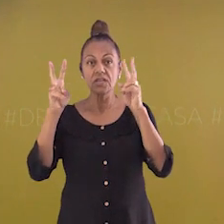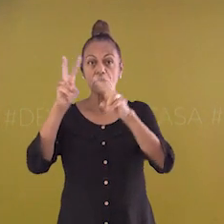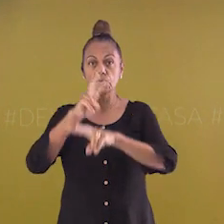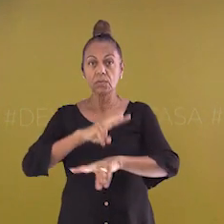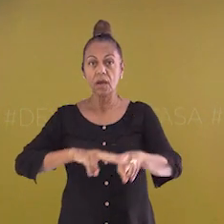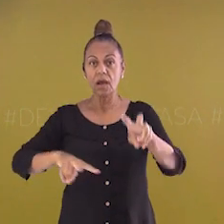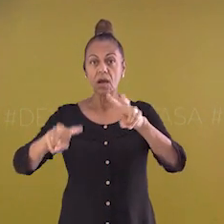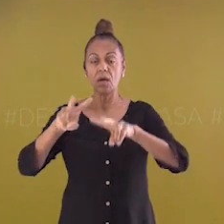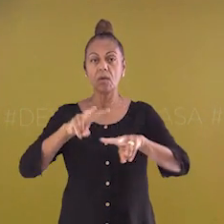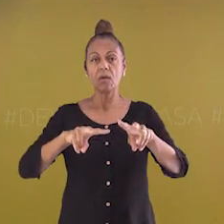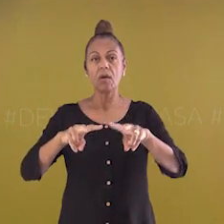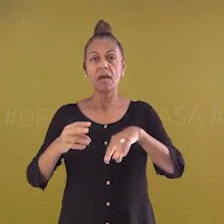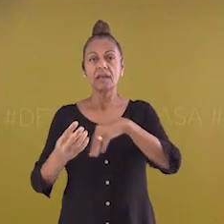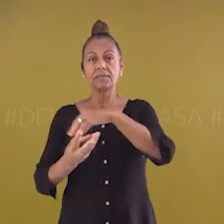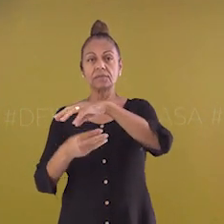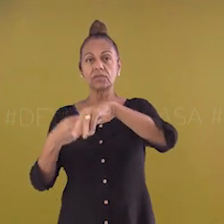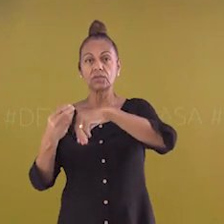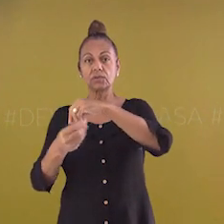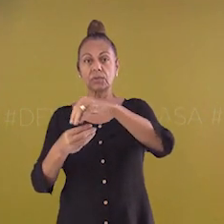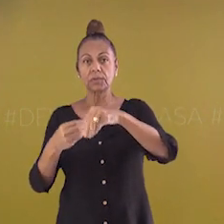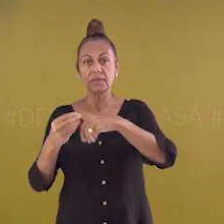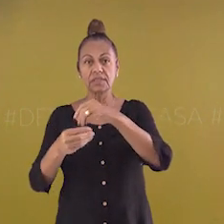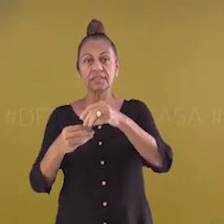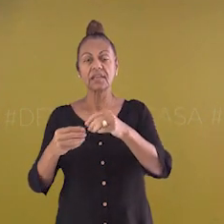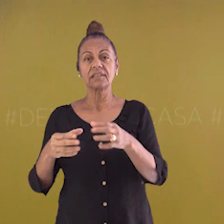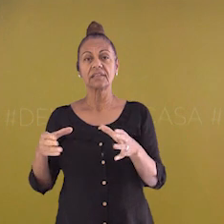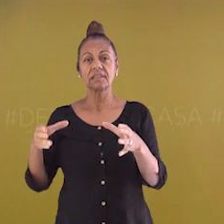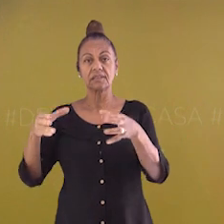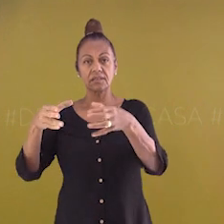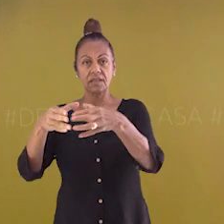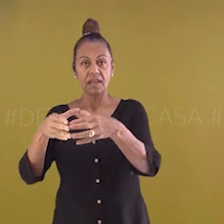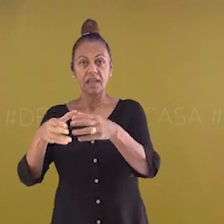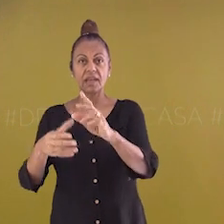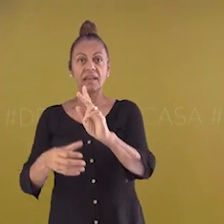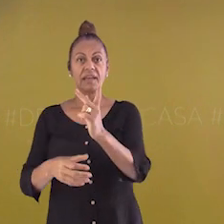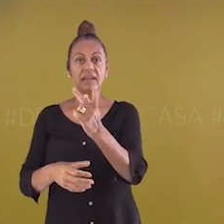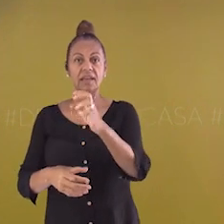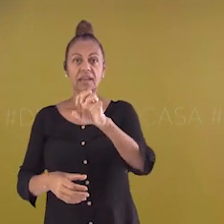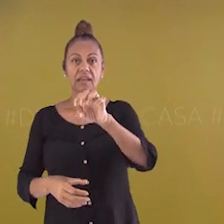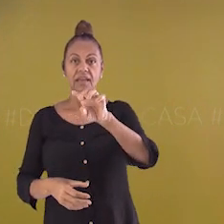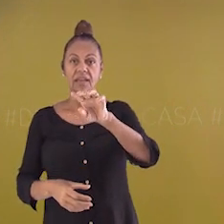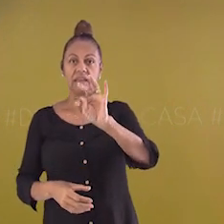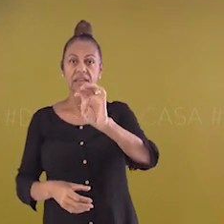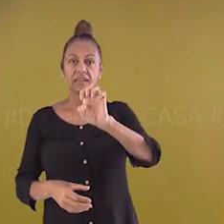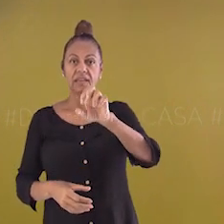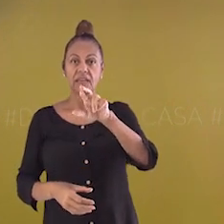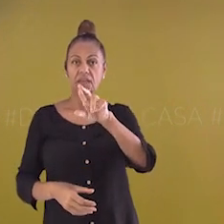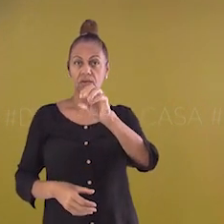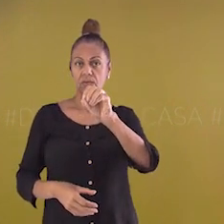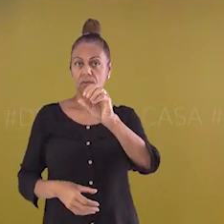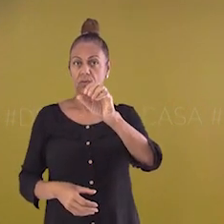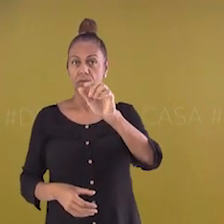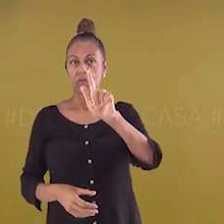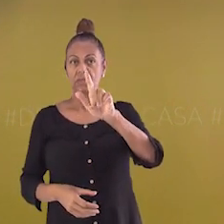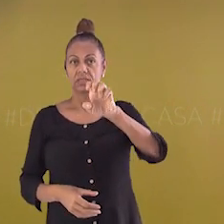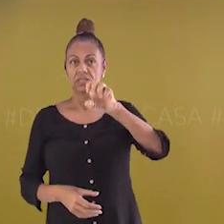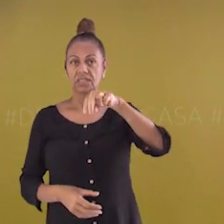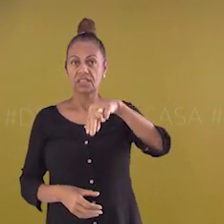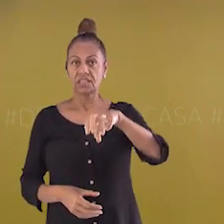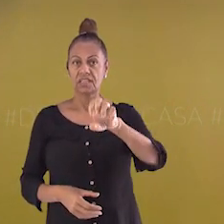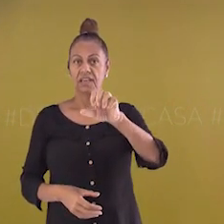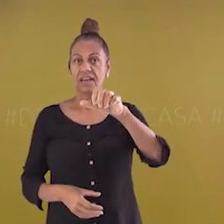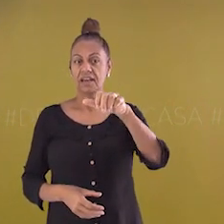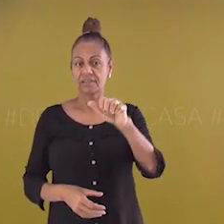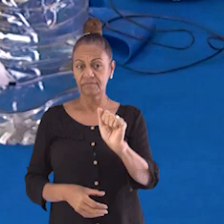as misturas de substâncias são classificadas em misturas heterogêneas, que são essas em que a gente